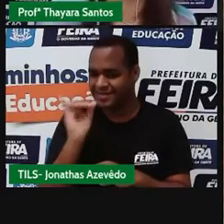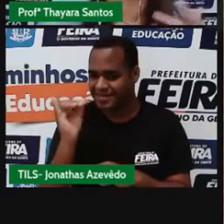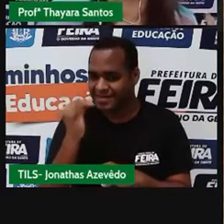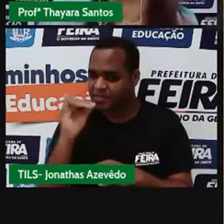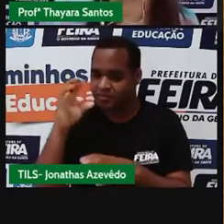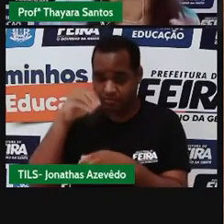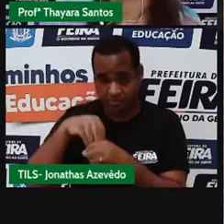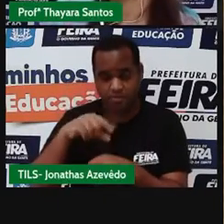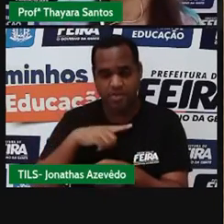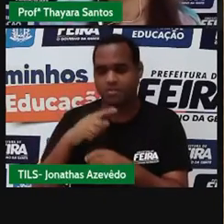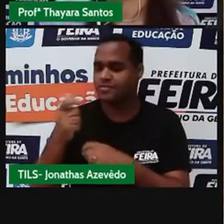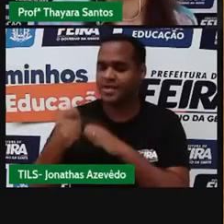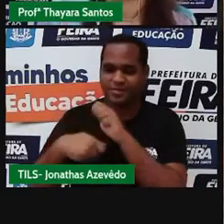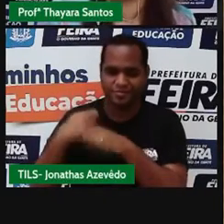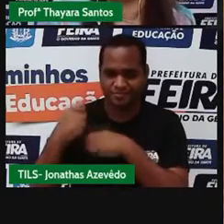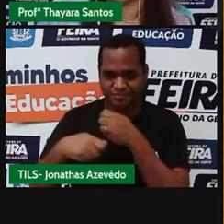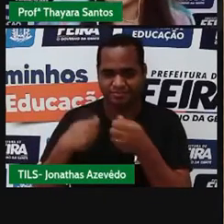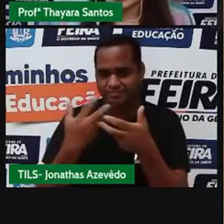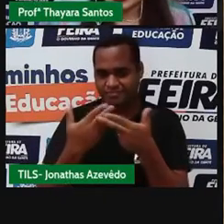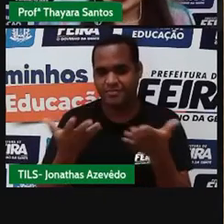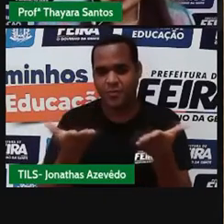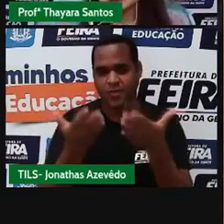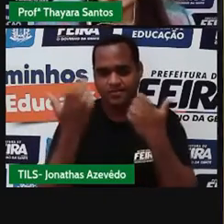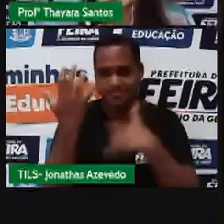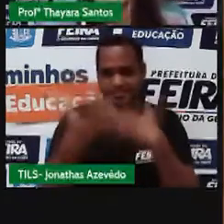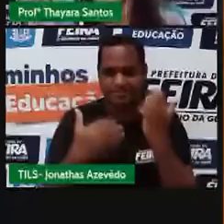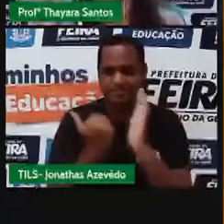que a gente vai falar um pouquinho mais também hoje.